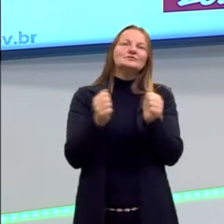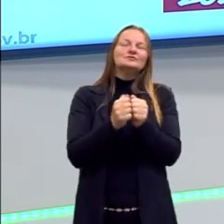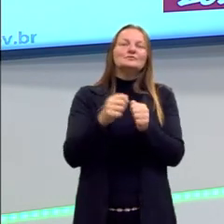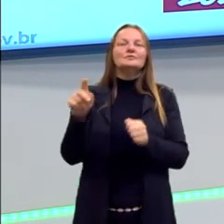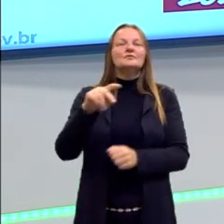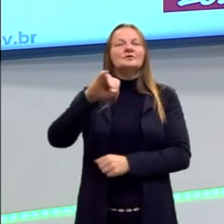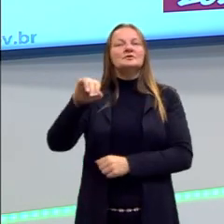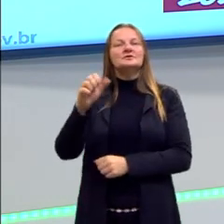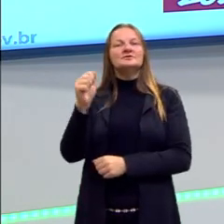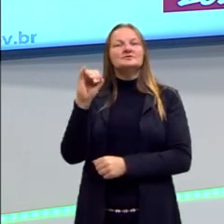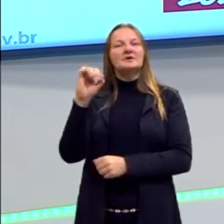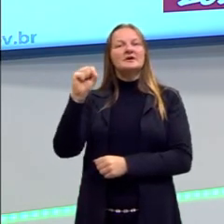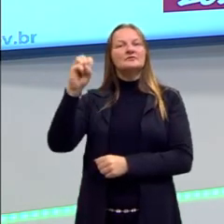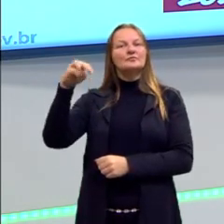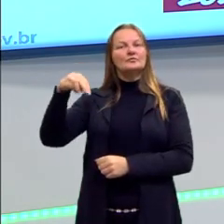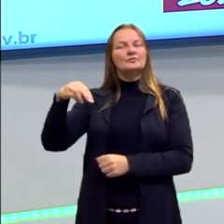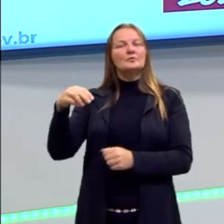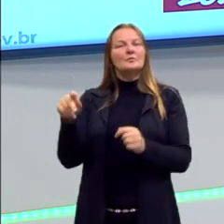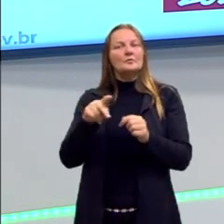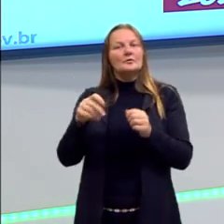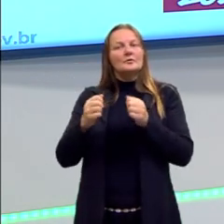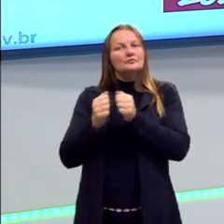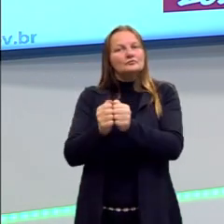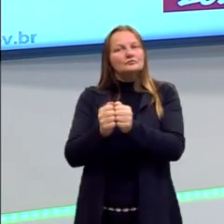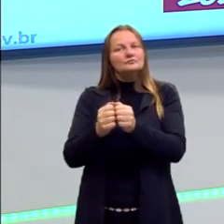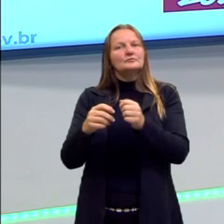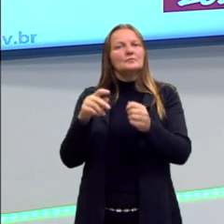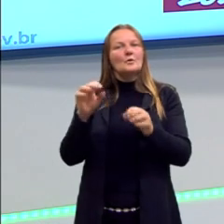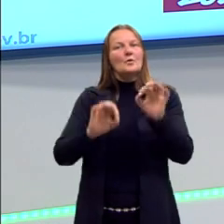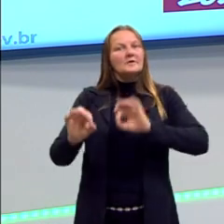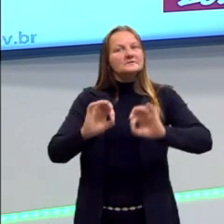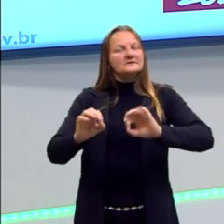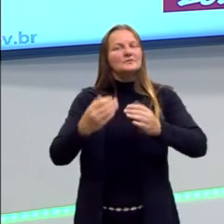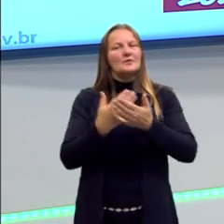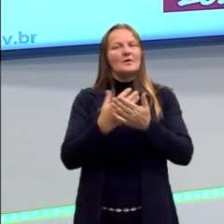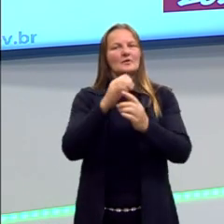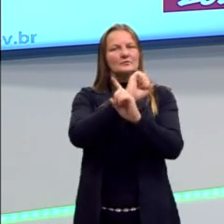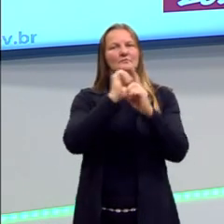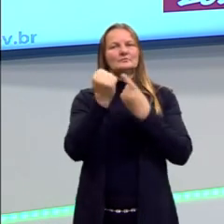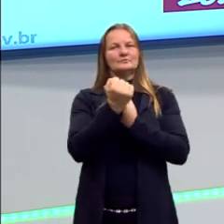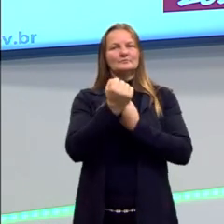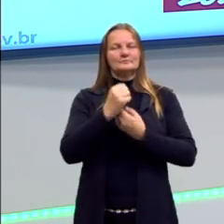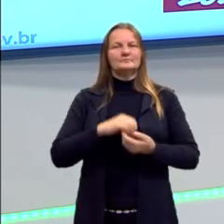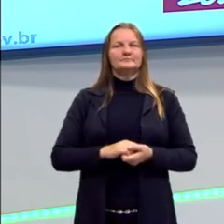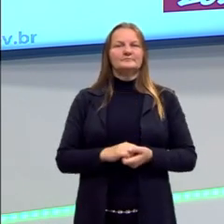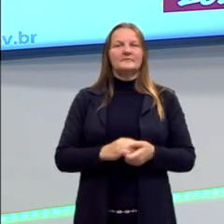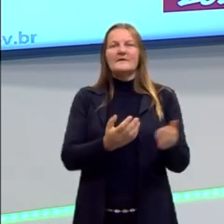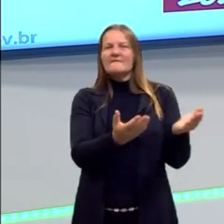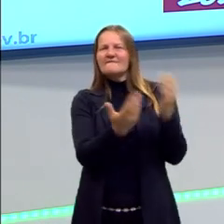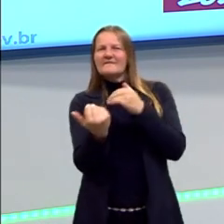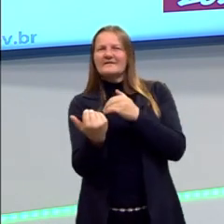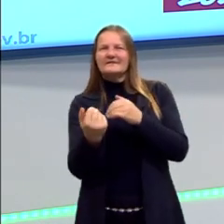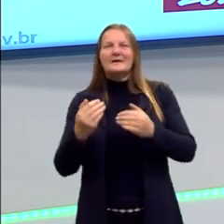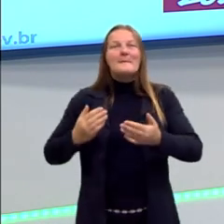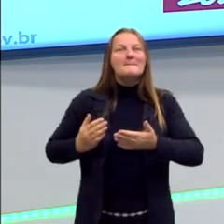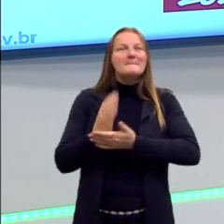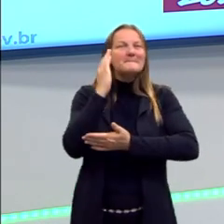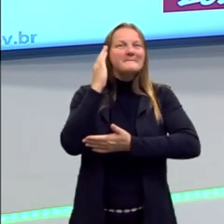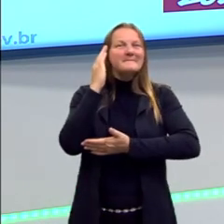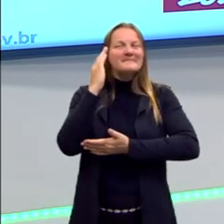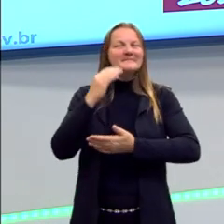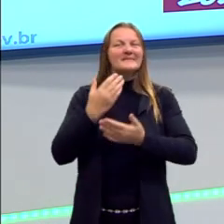o professor Jaysson Paulo Bossa, nosso curador da disciplina de Sociologia. Então, vamos lá. Partiu passar